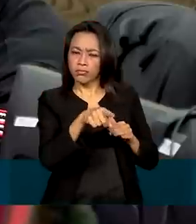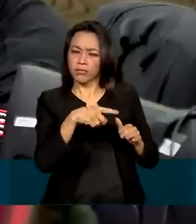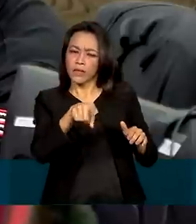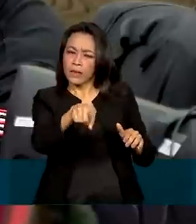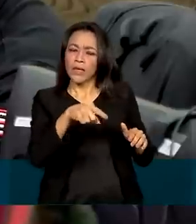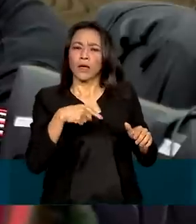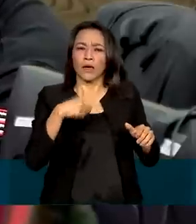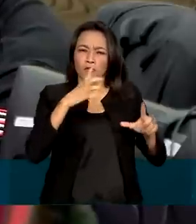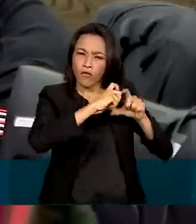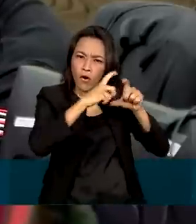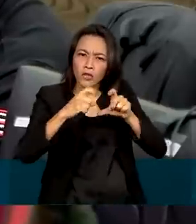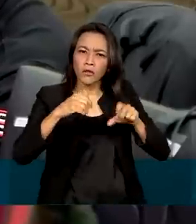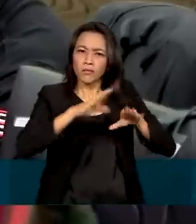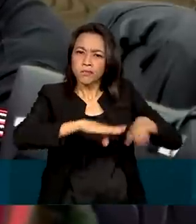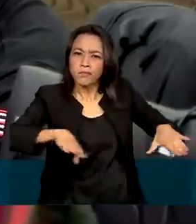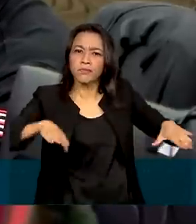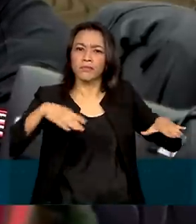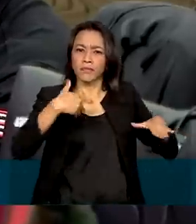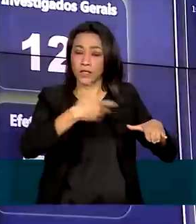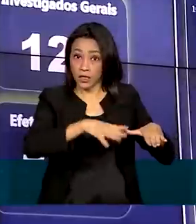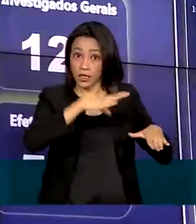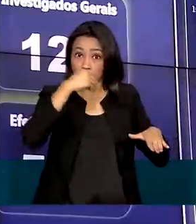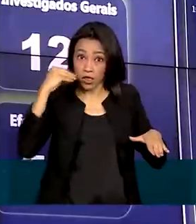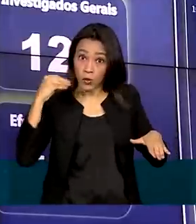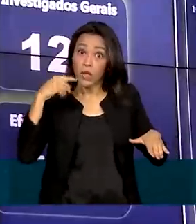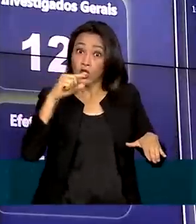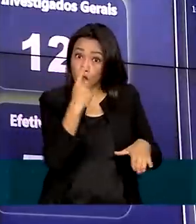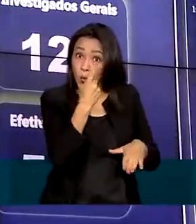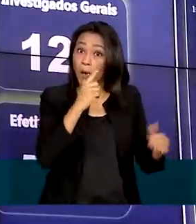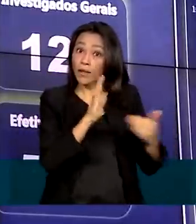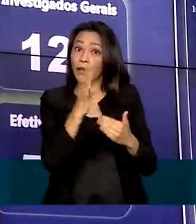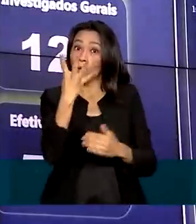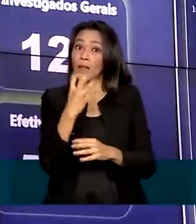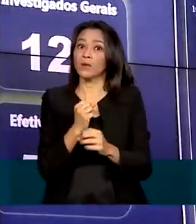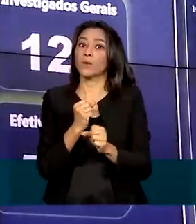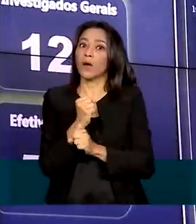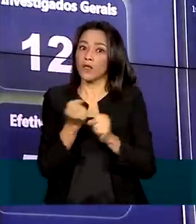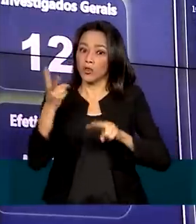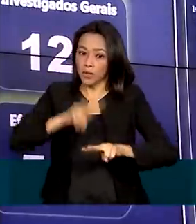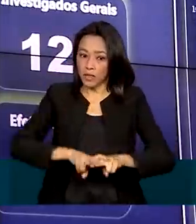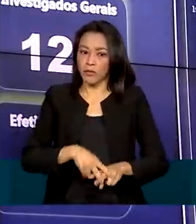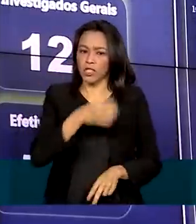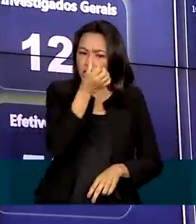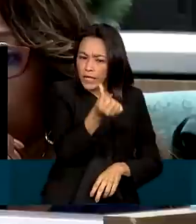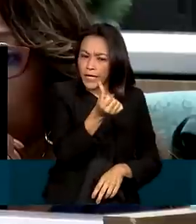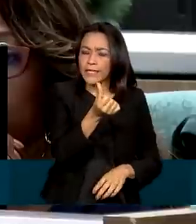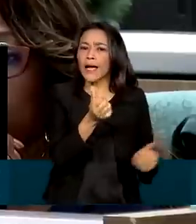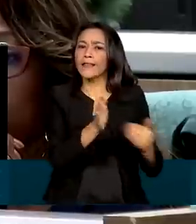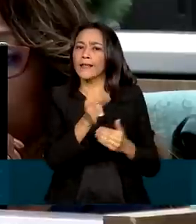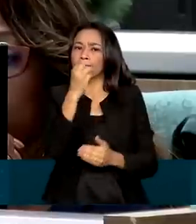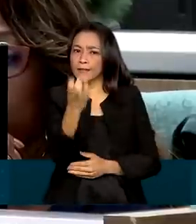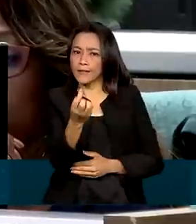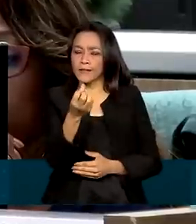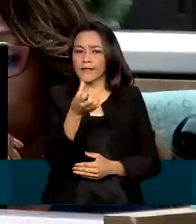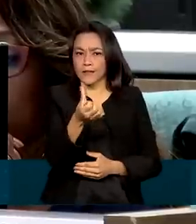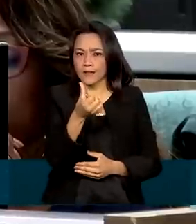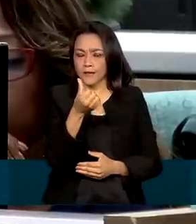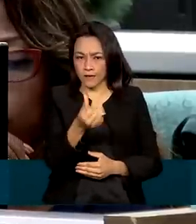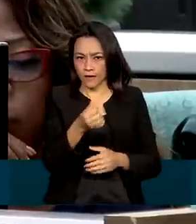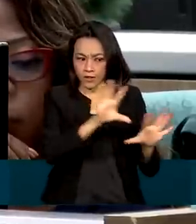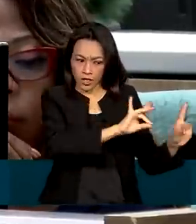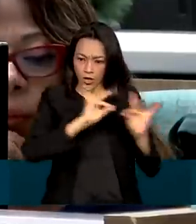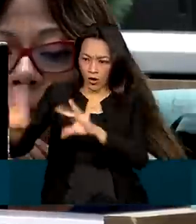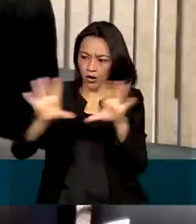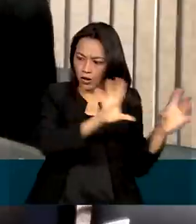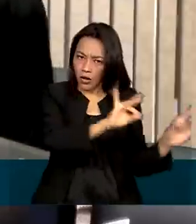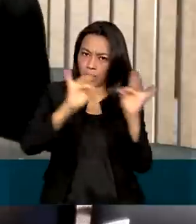varia de 1 a 4 anos de prisão, de 3 a 6 anos para quem compartilha e de 4 a 8 anos